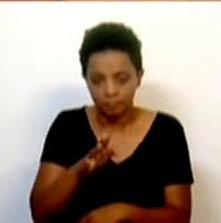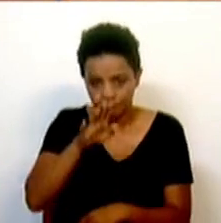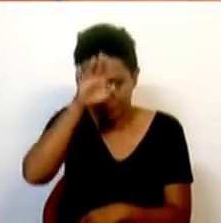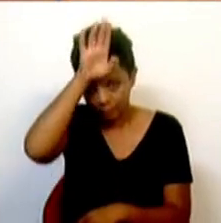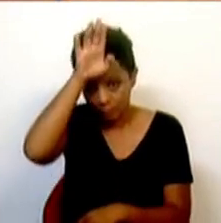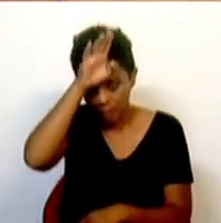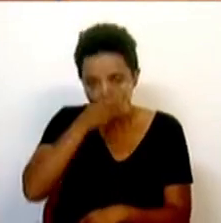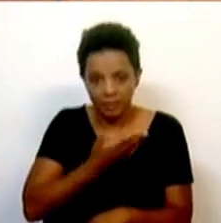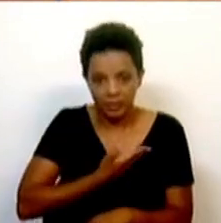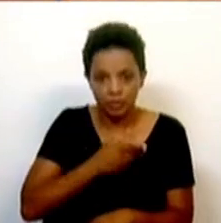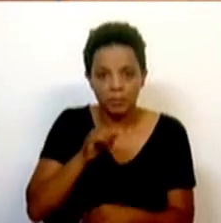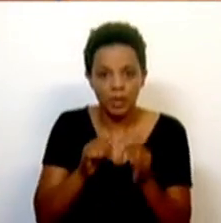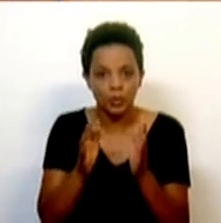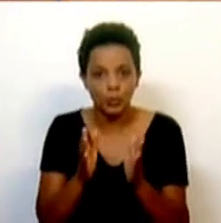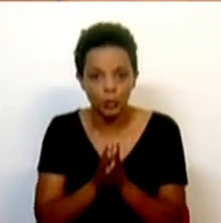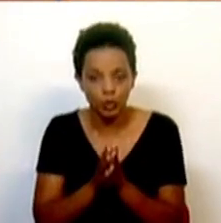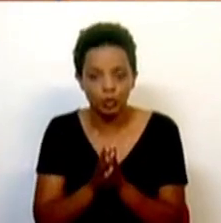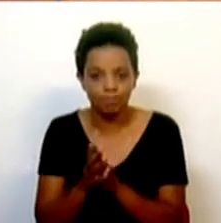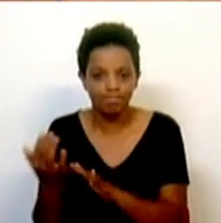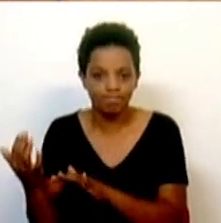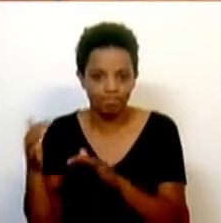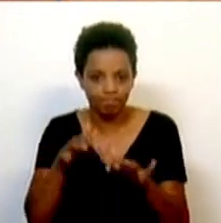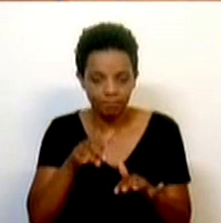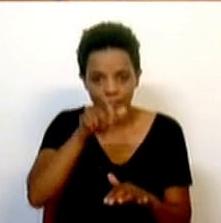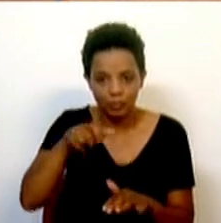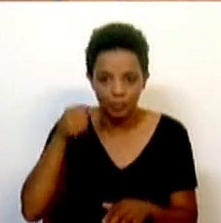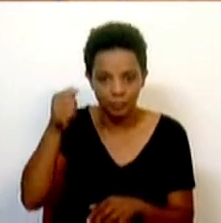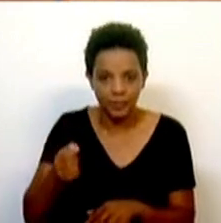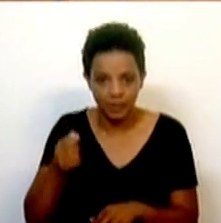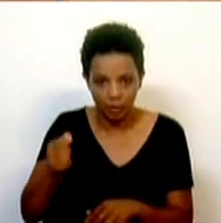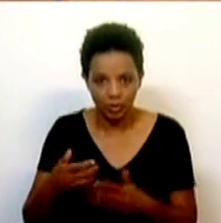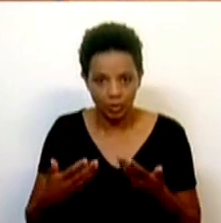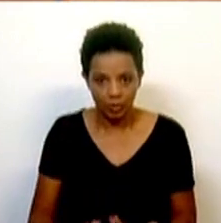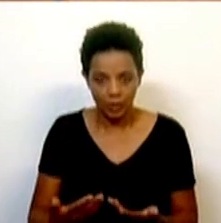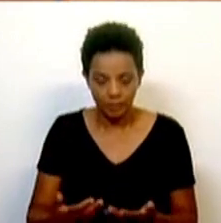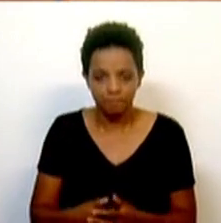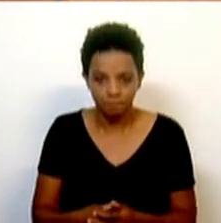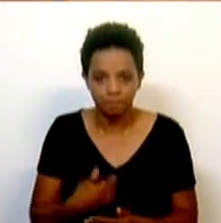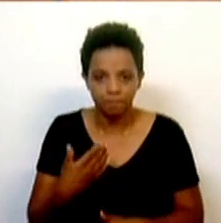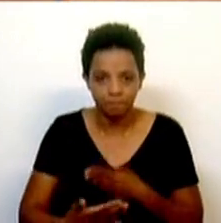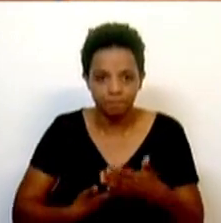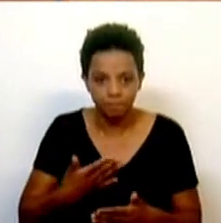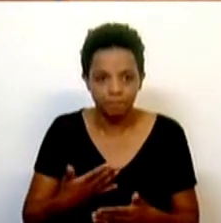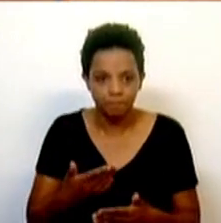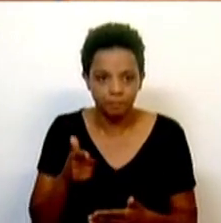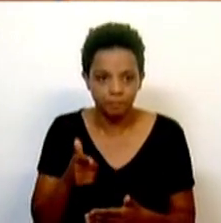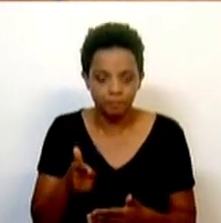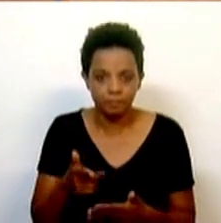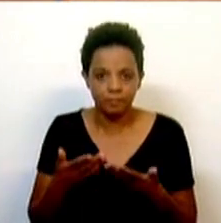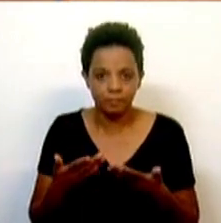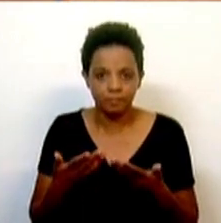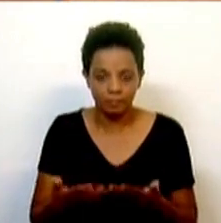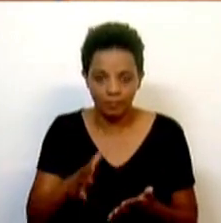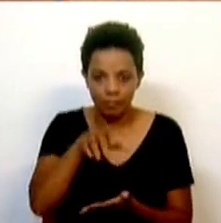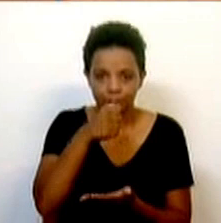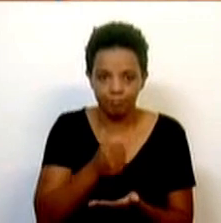Francisco, quer a todos aqueles que aqui se desloquem os peregrinos, está neste momento a ser, está neste momento